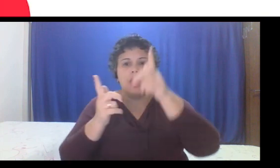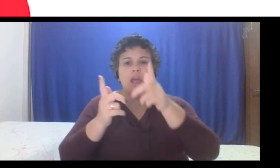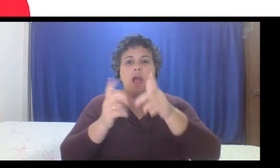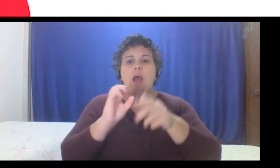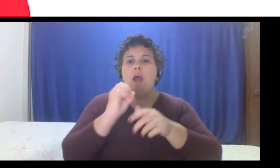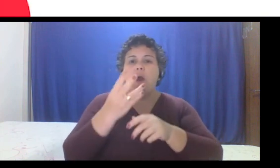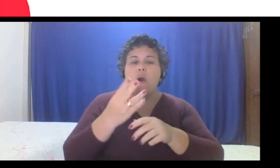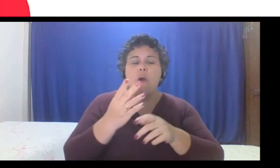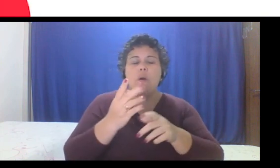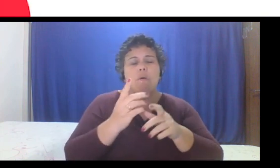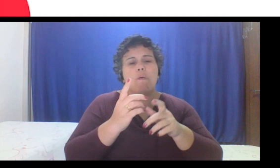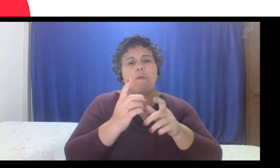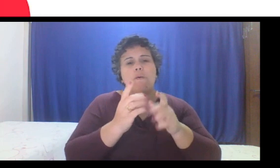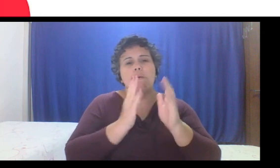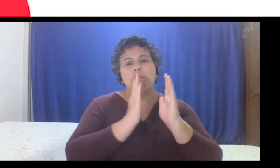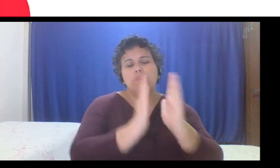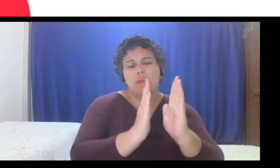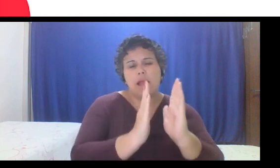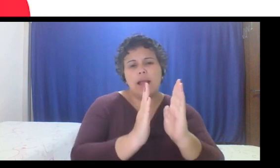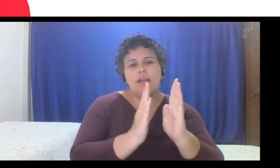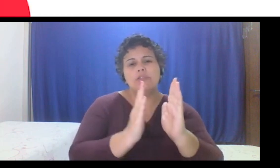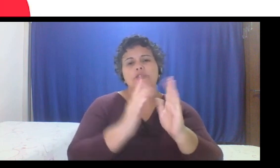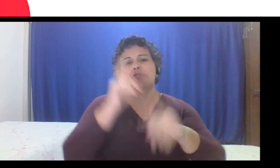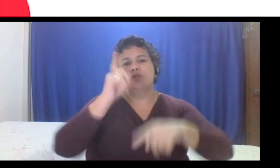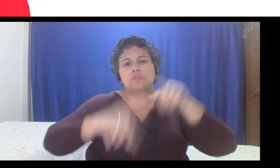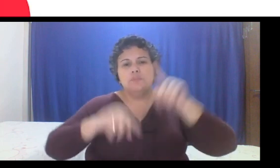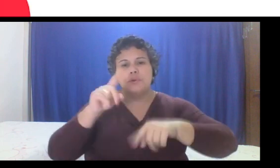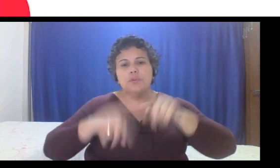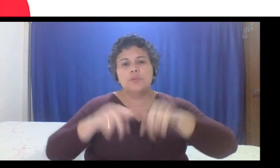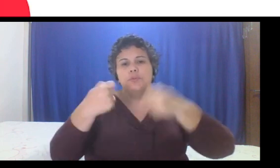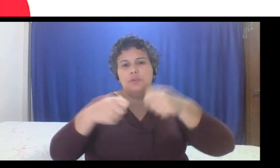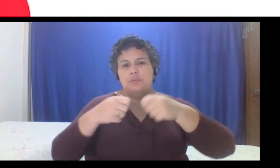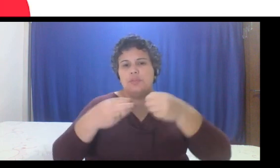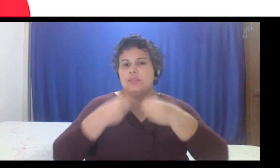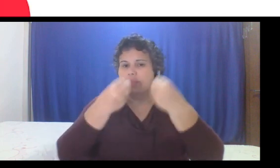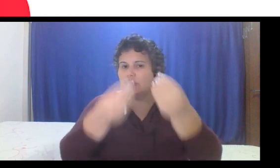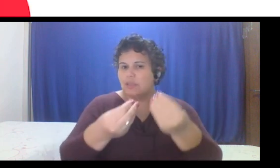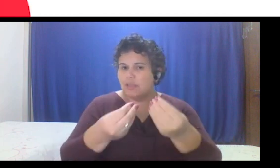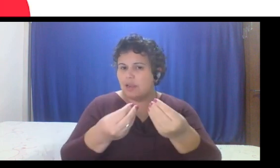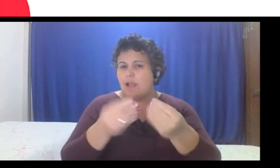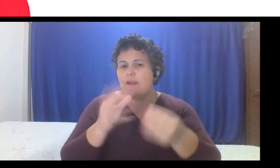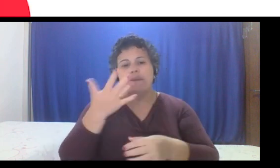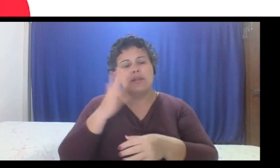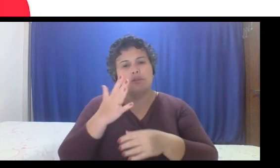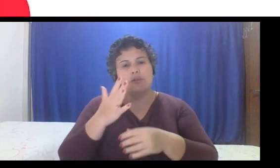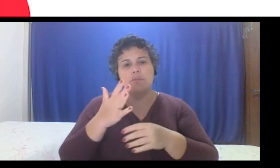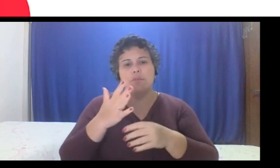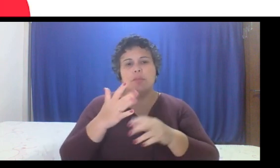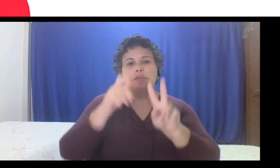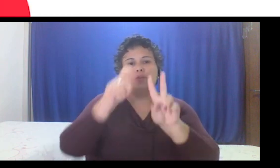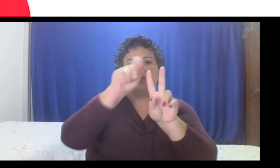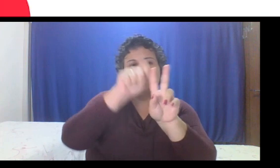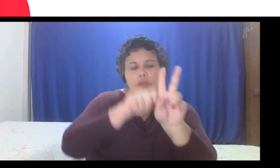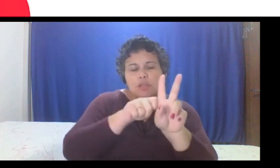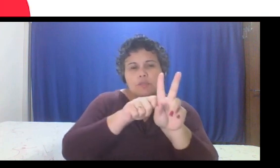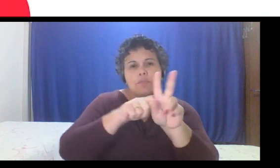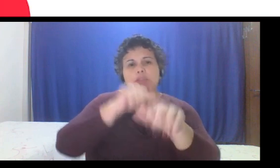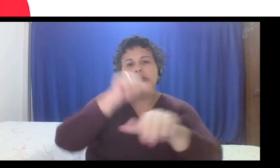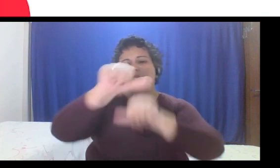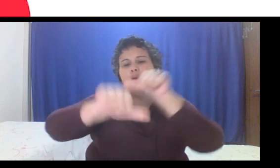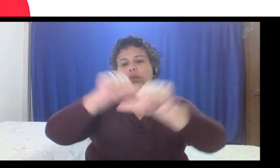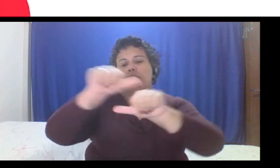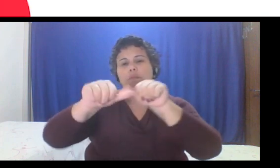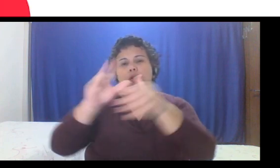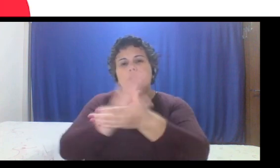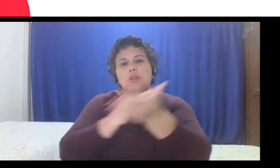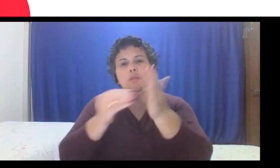que entregar, em um ano acontece muita coisa, né, gente, daqui a dois meses pode mudar tudo, e eu estou abraçado com um backlog,